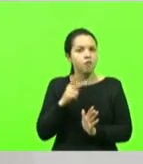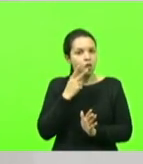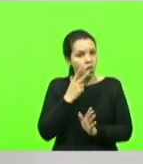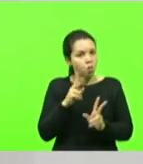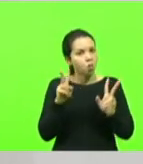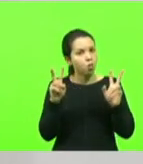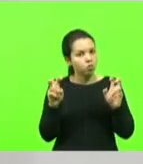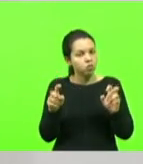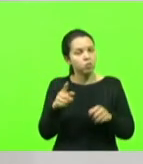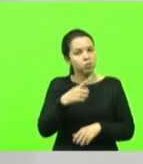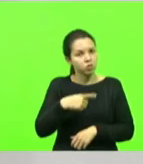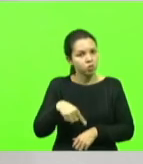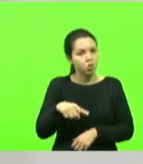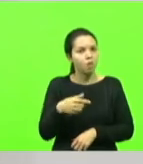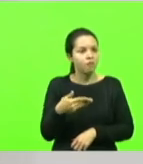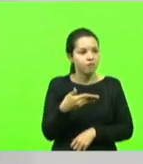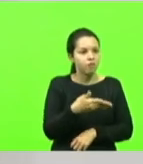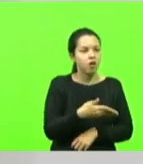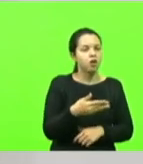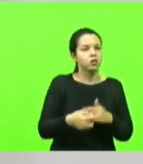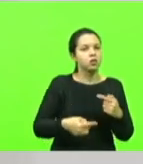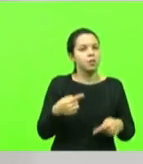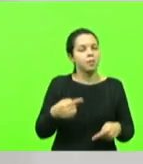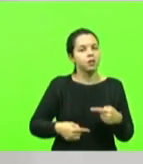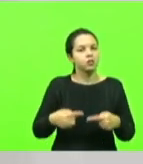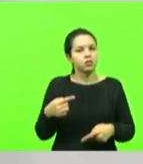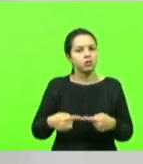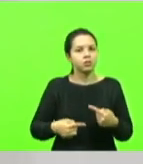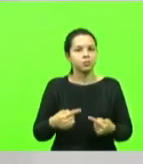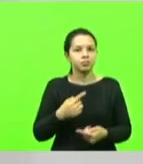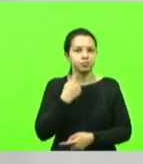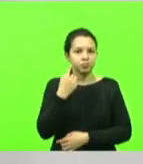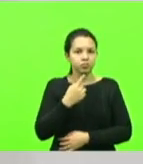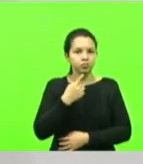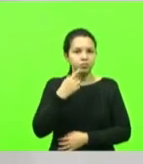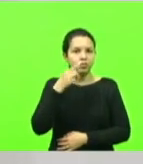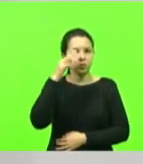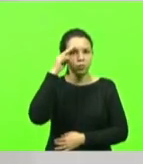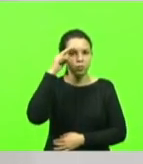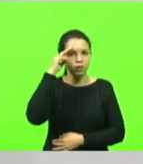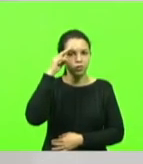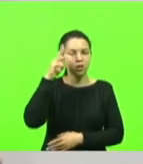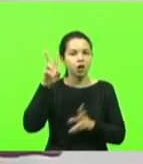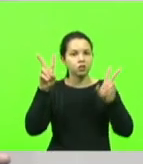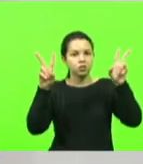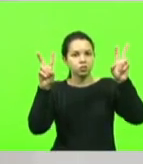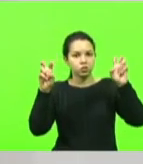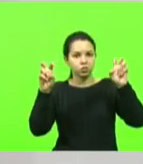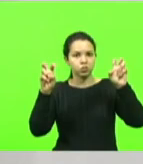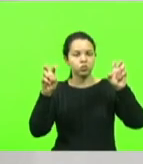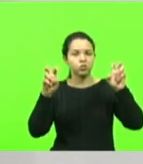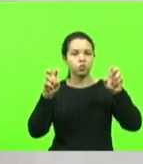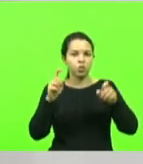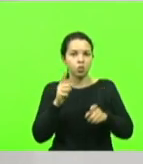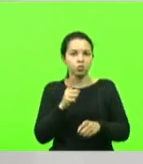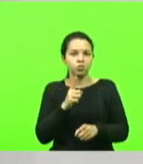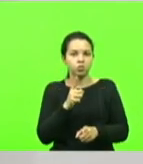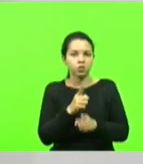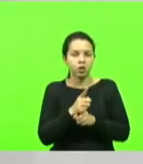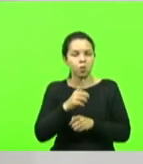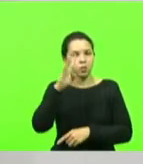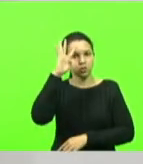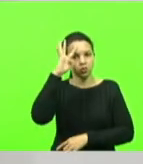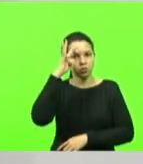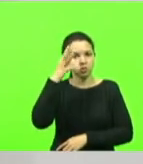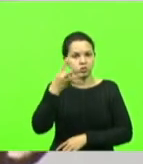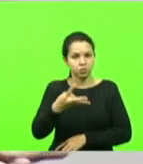e vamos lá para debater, deputado Motta, esse assunto, para encontrar uma solução.